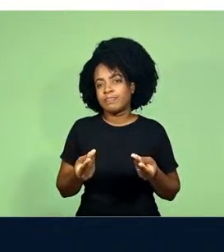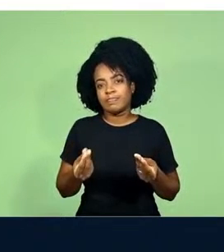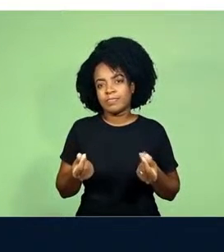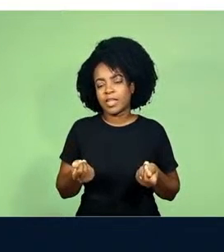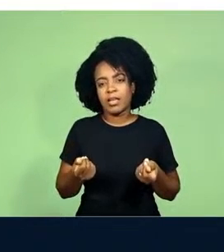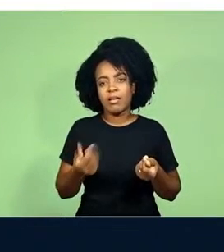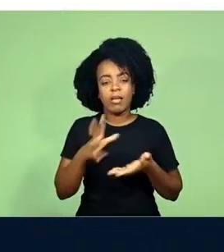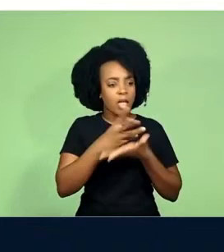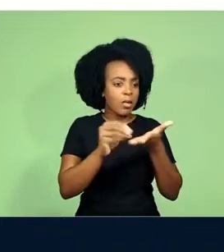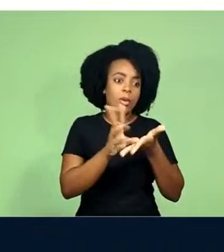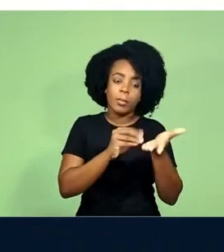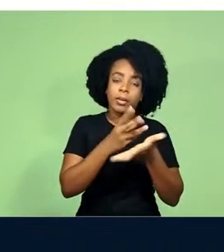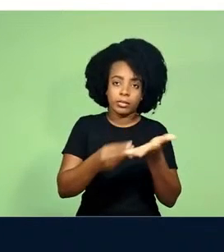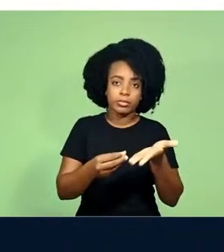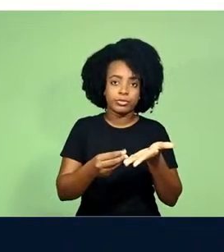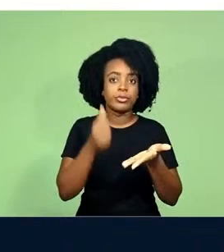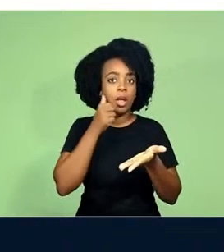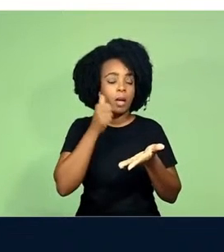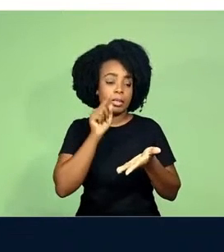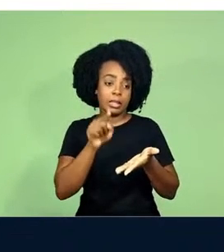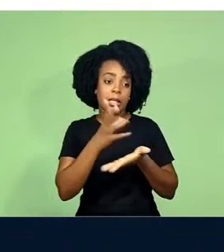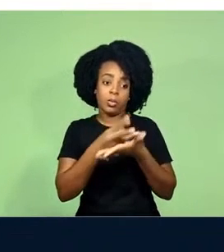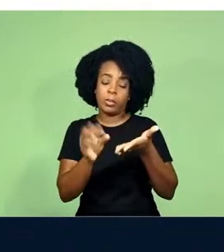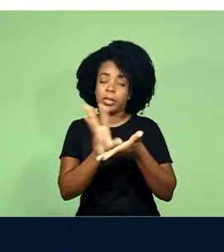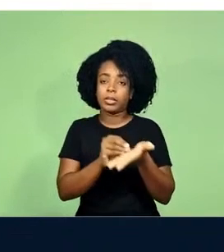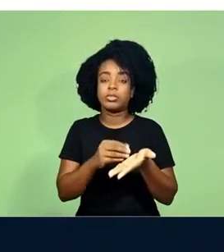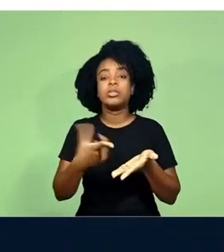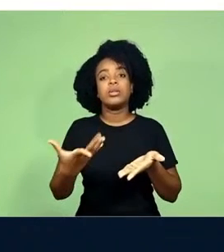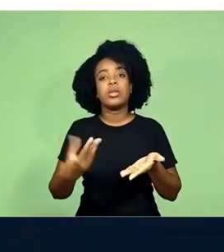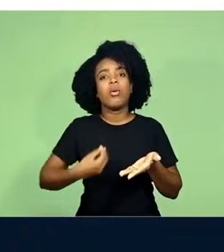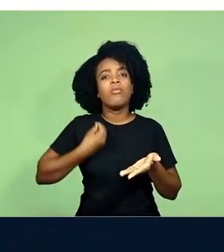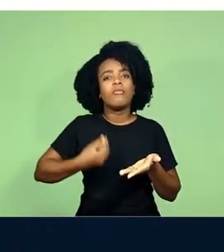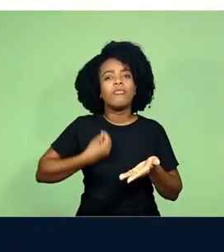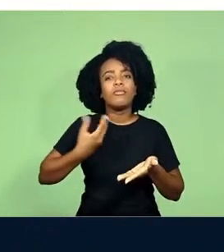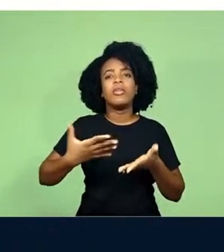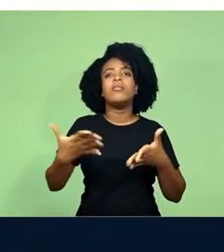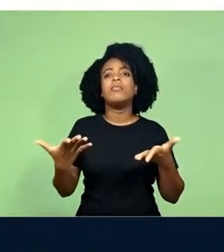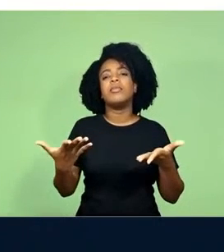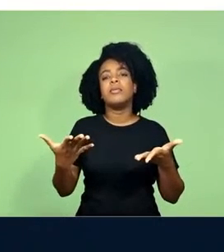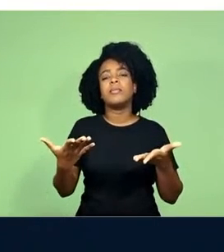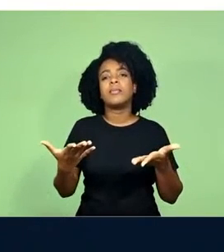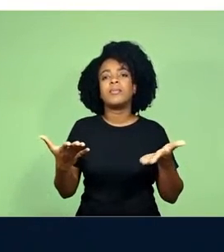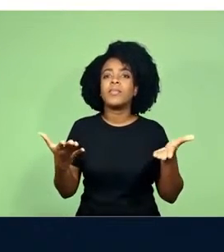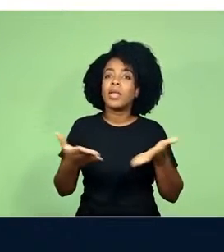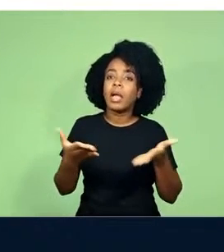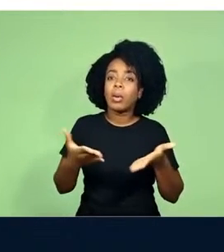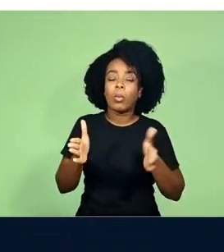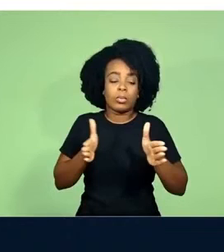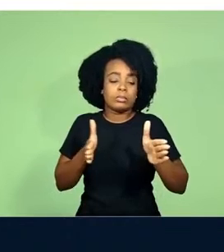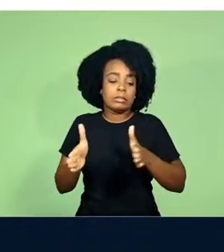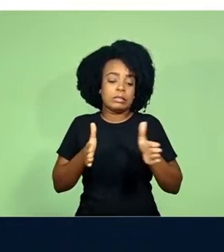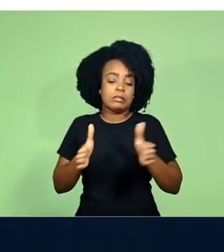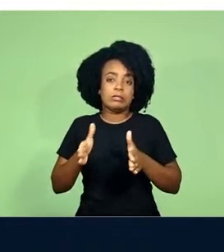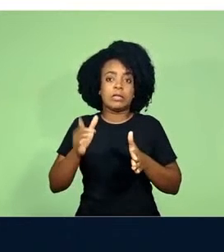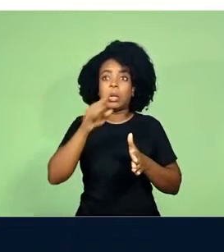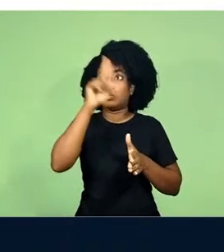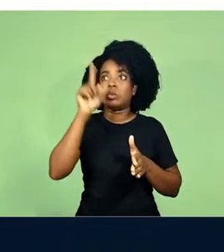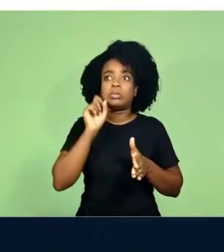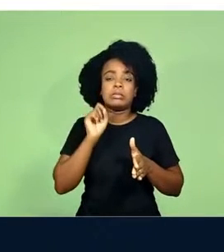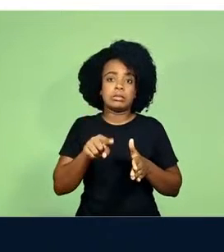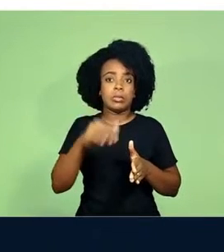que é uma replicante, vão viver esse espaço de eterna dúvida,